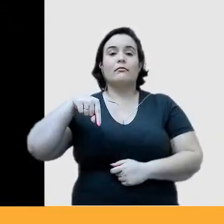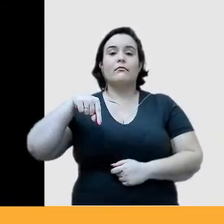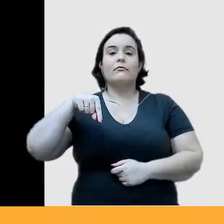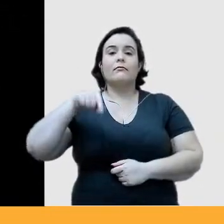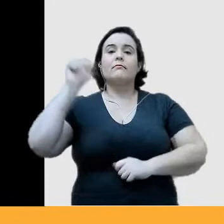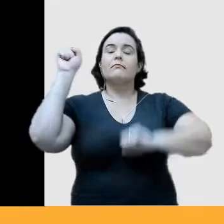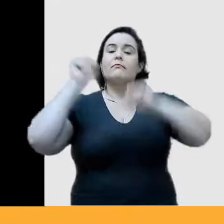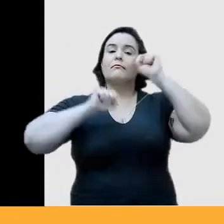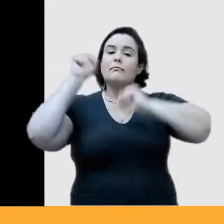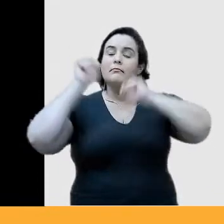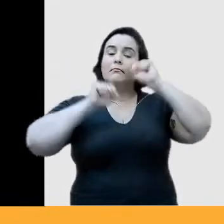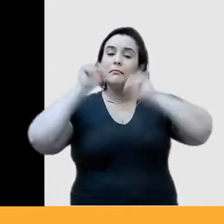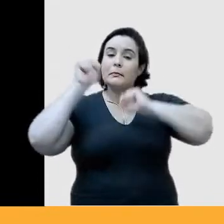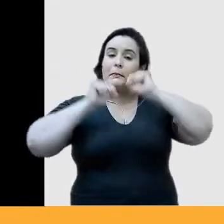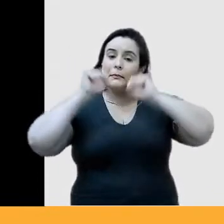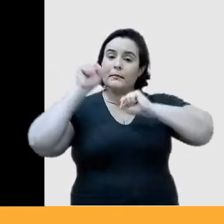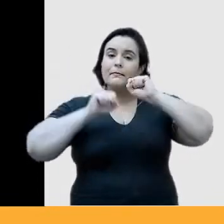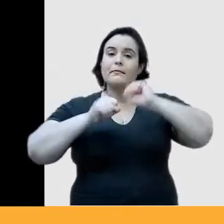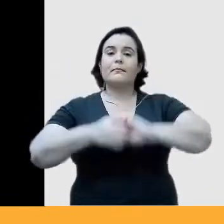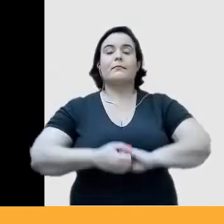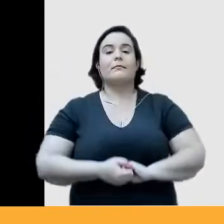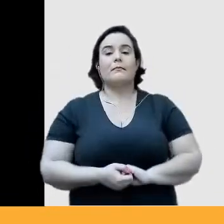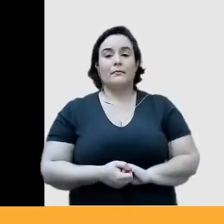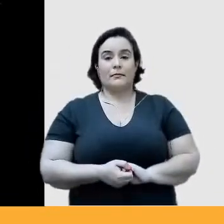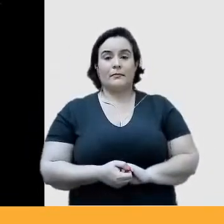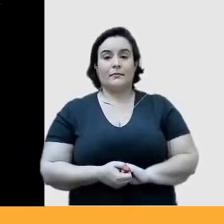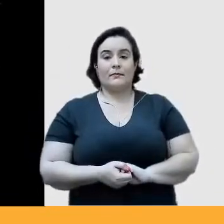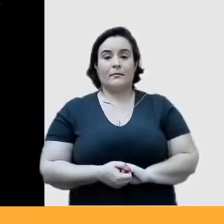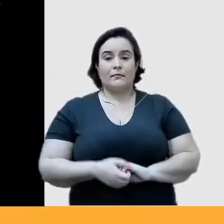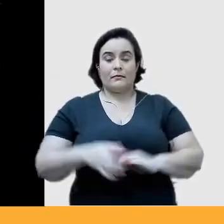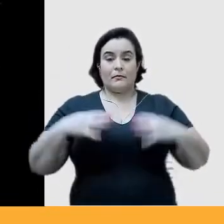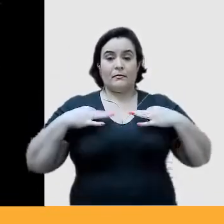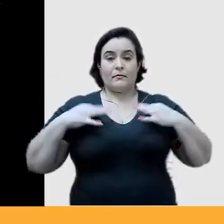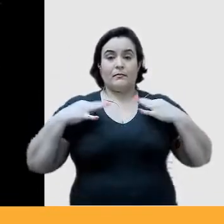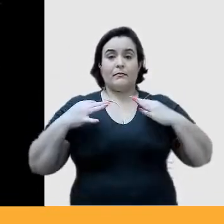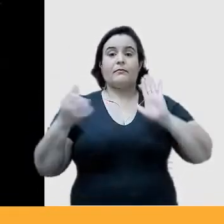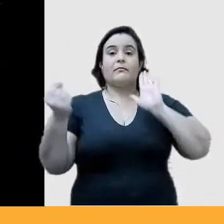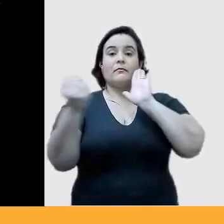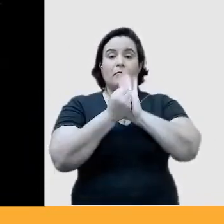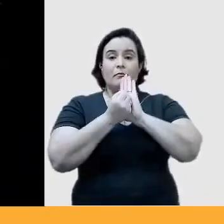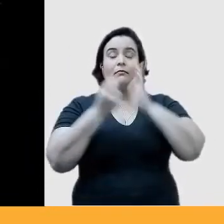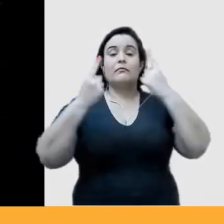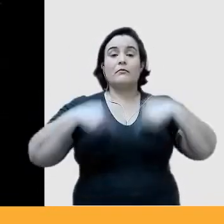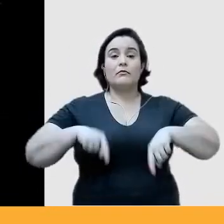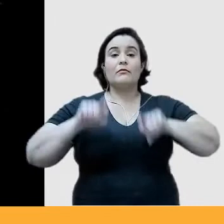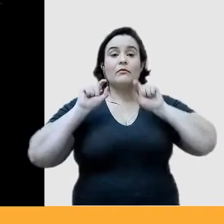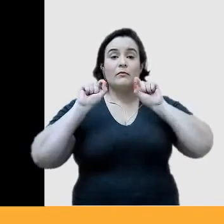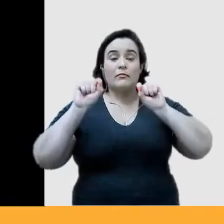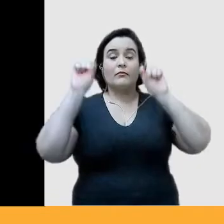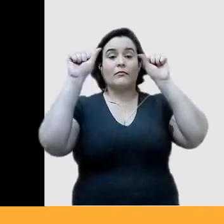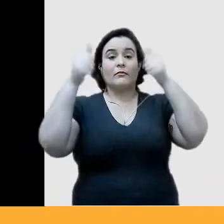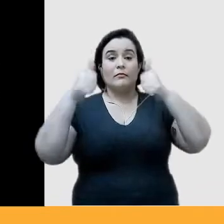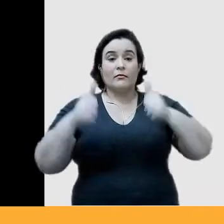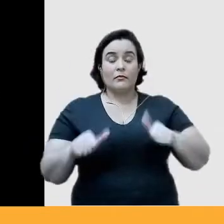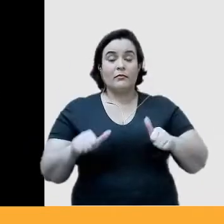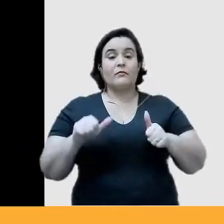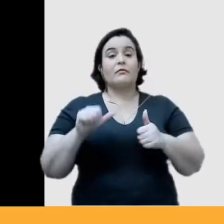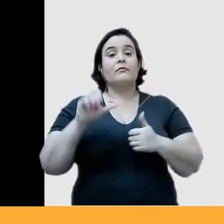empresa que estampava as camisas com imagens afro